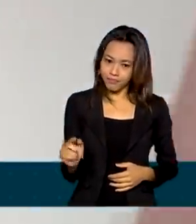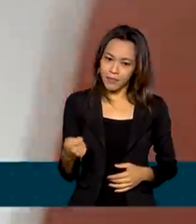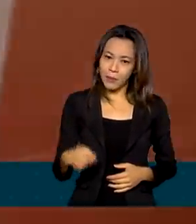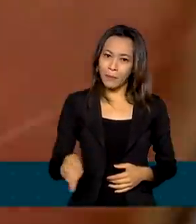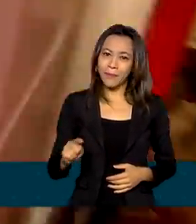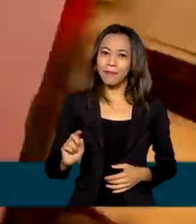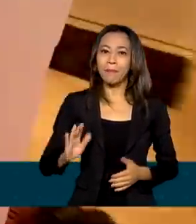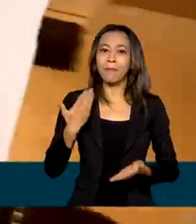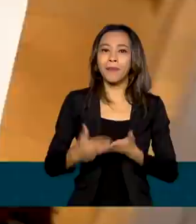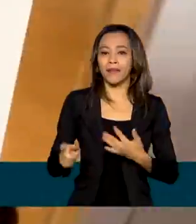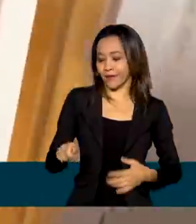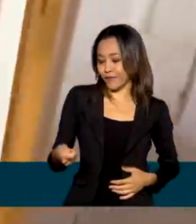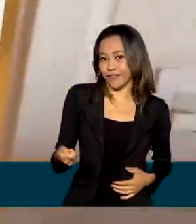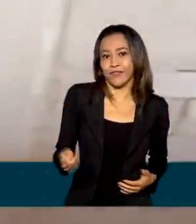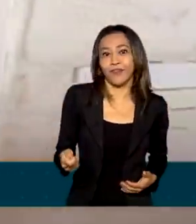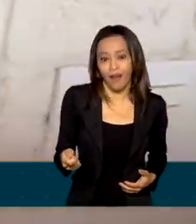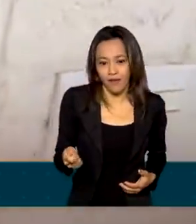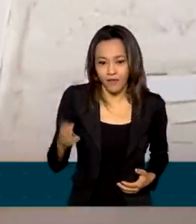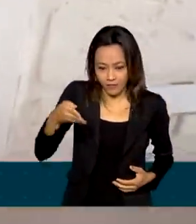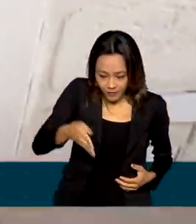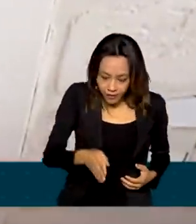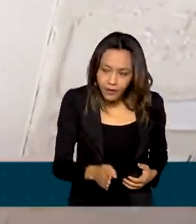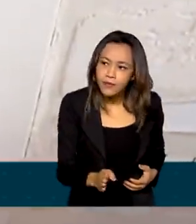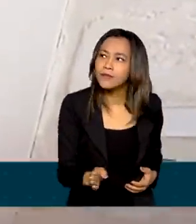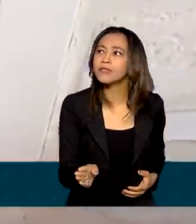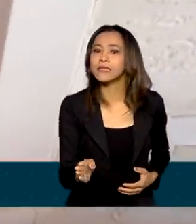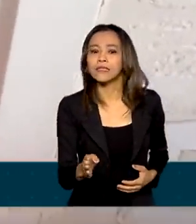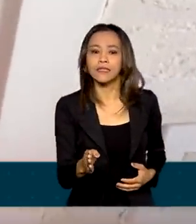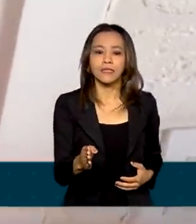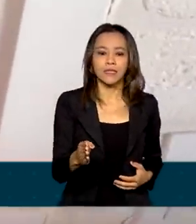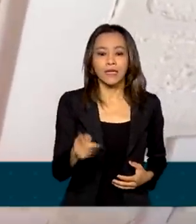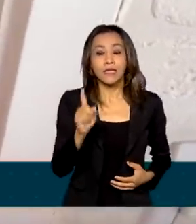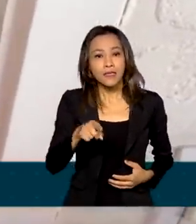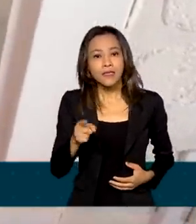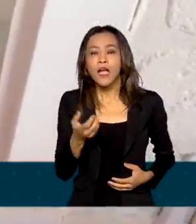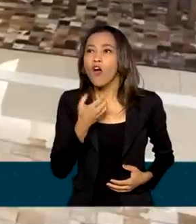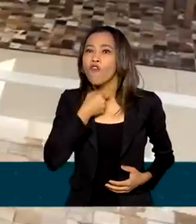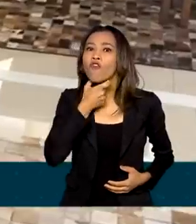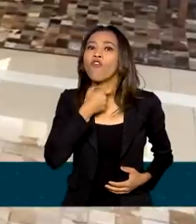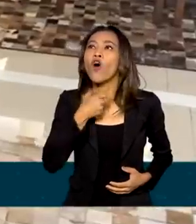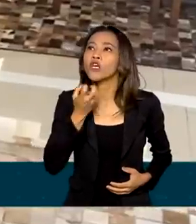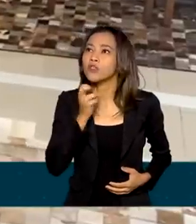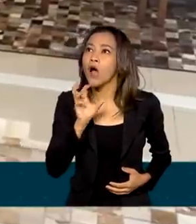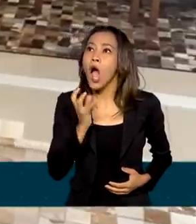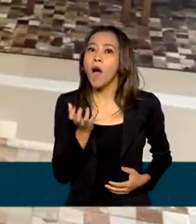risco de perder a chave. Lá dentro, aparelhos são conectados por comandor de voz